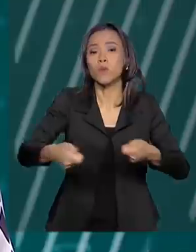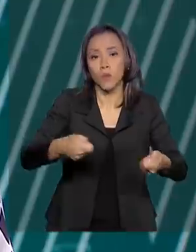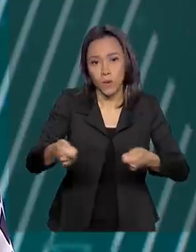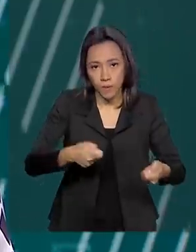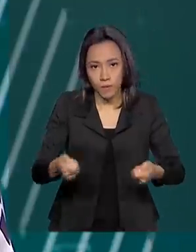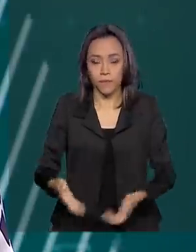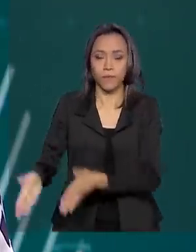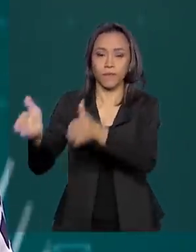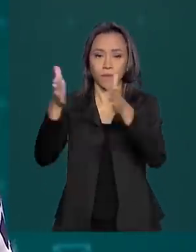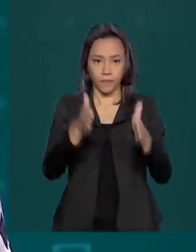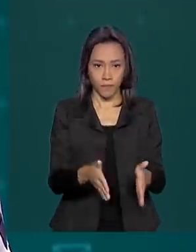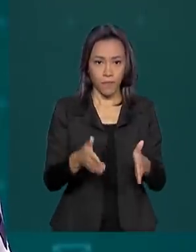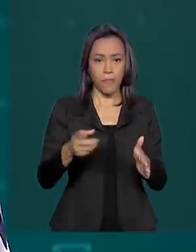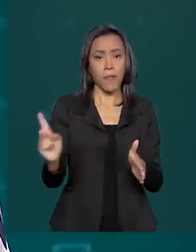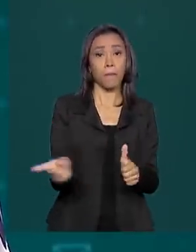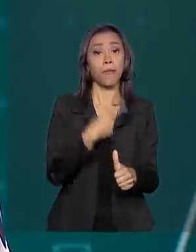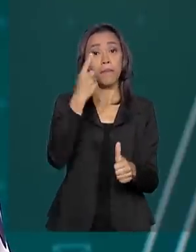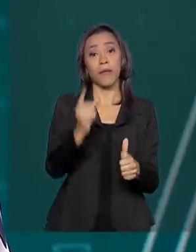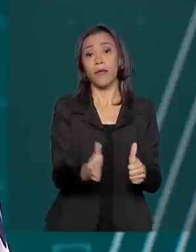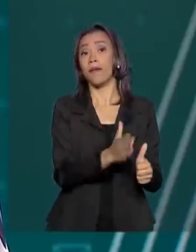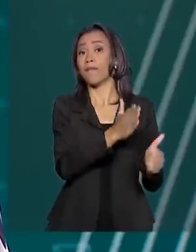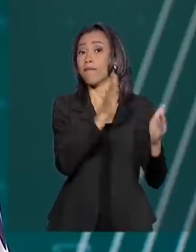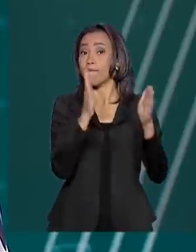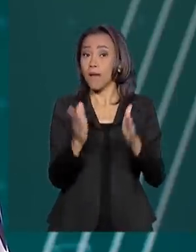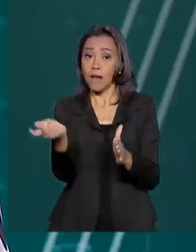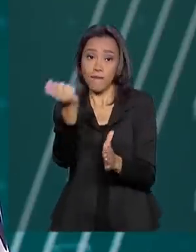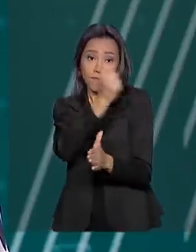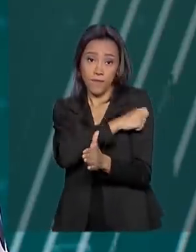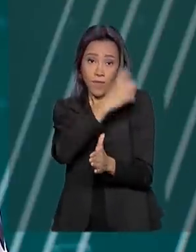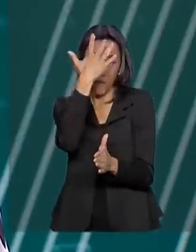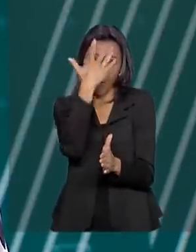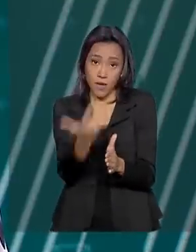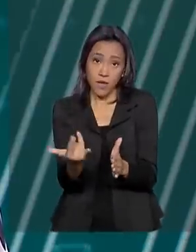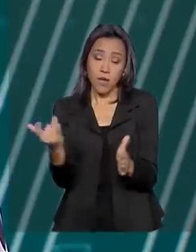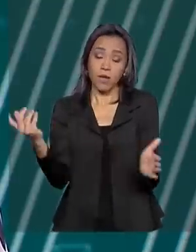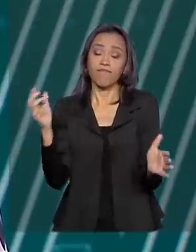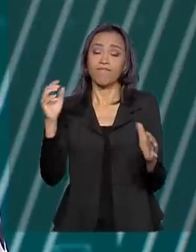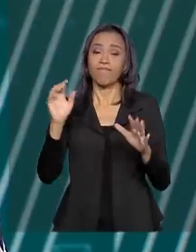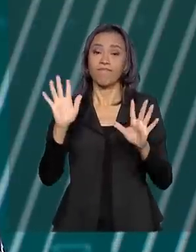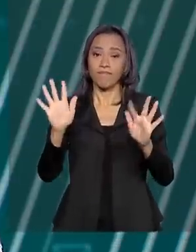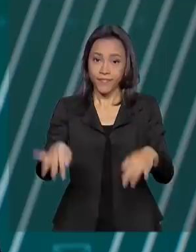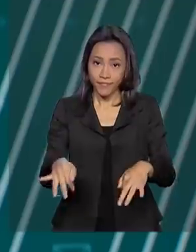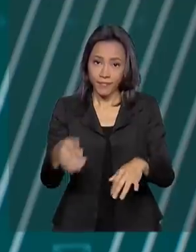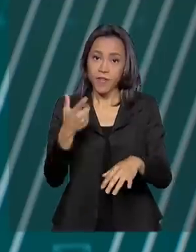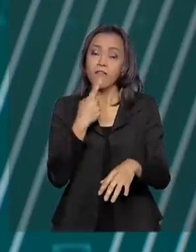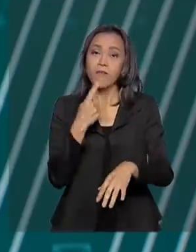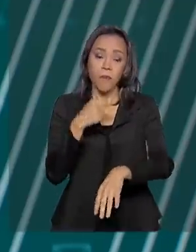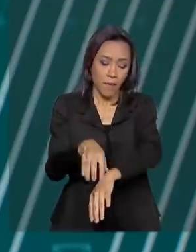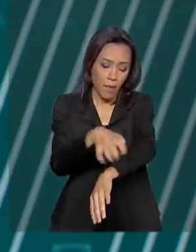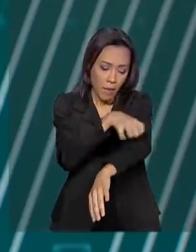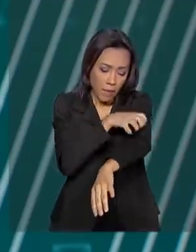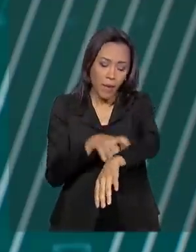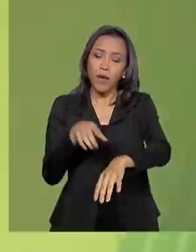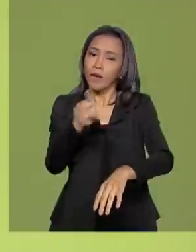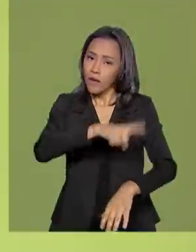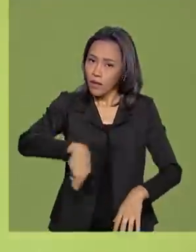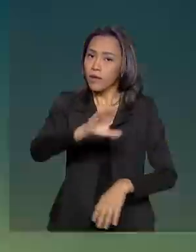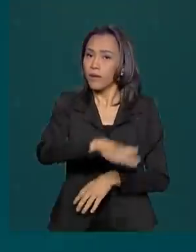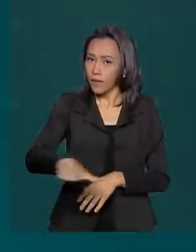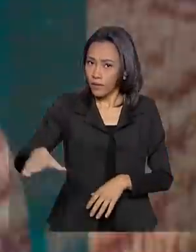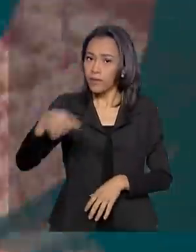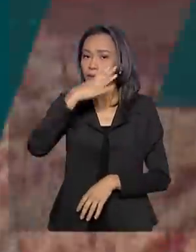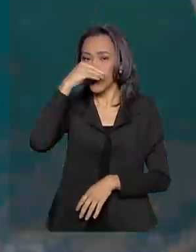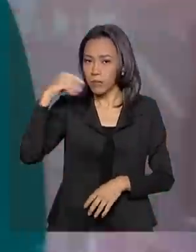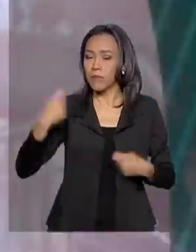A primeira fase da vacinação contra o sarampo termina amanhã. Crianças e adolescentes precisam se proteger contra essa